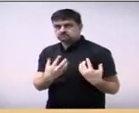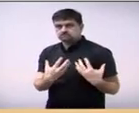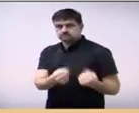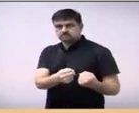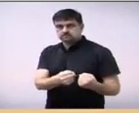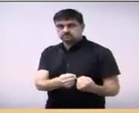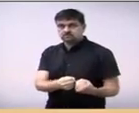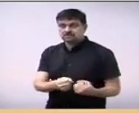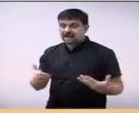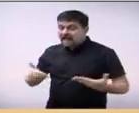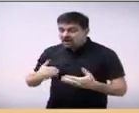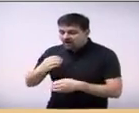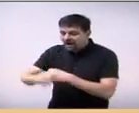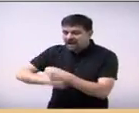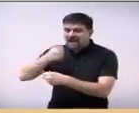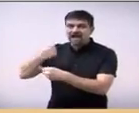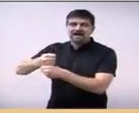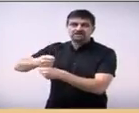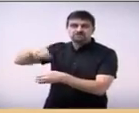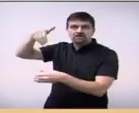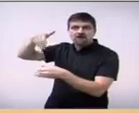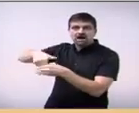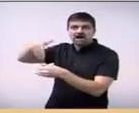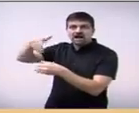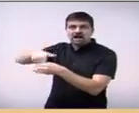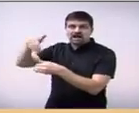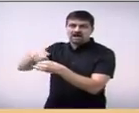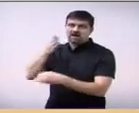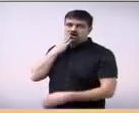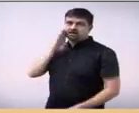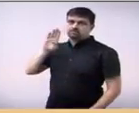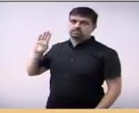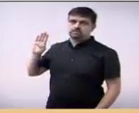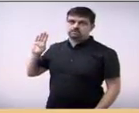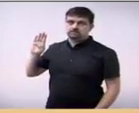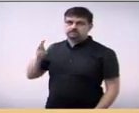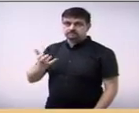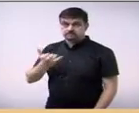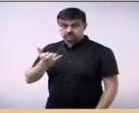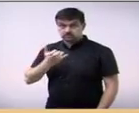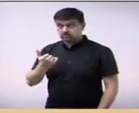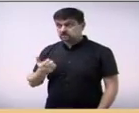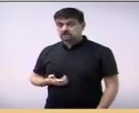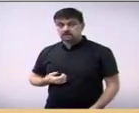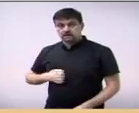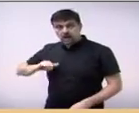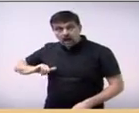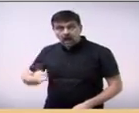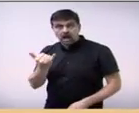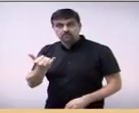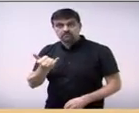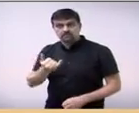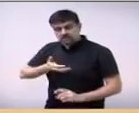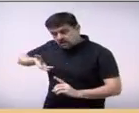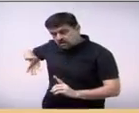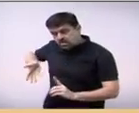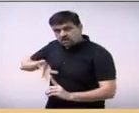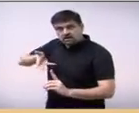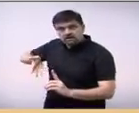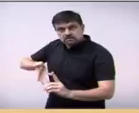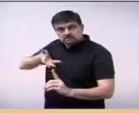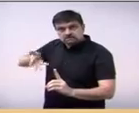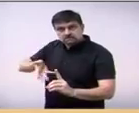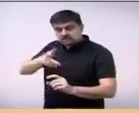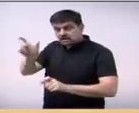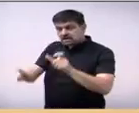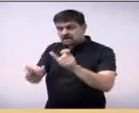em um ano eleitoral. E, aqui, quero levar uma palavra, aproveitando, de incentivo aos